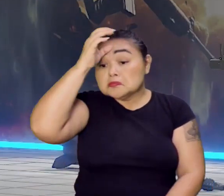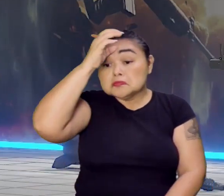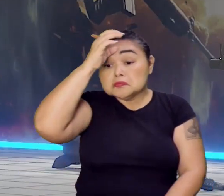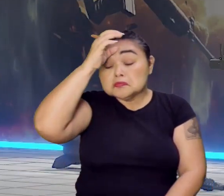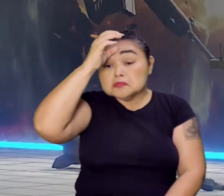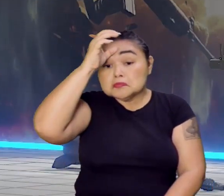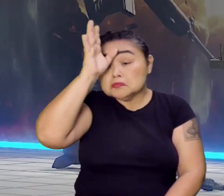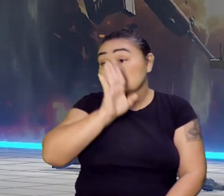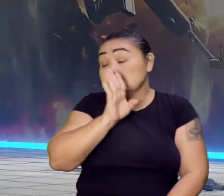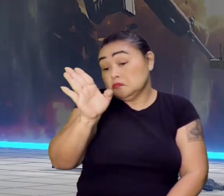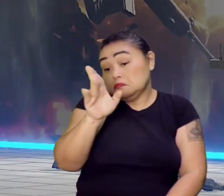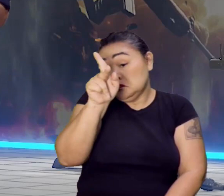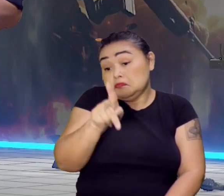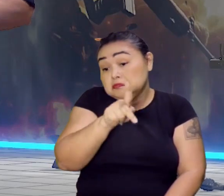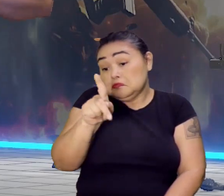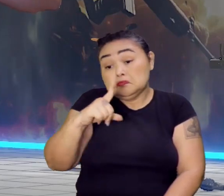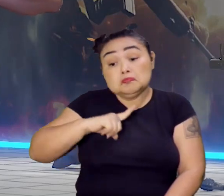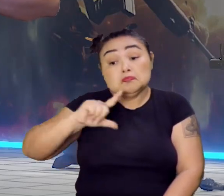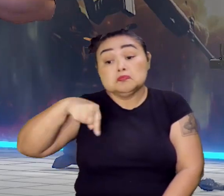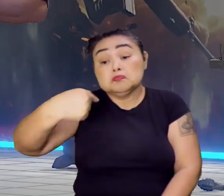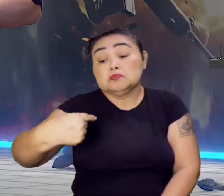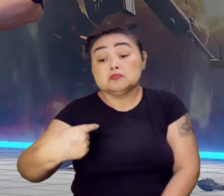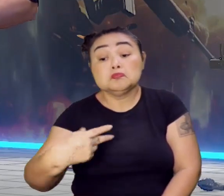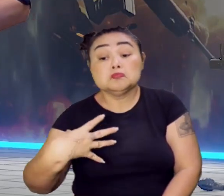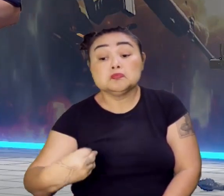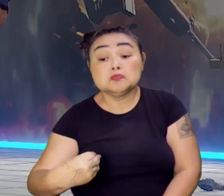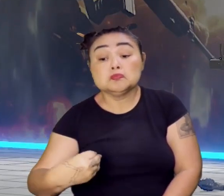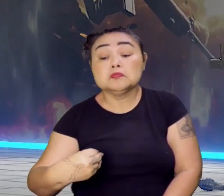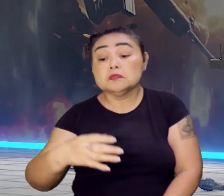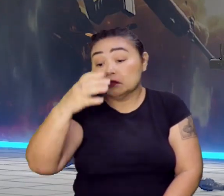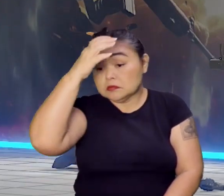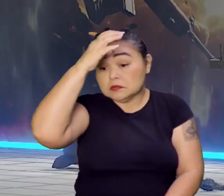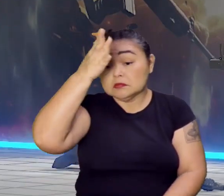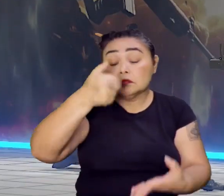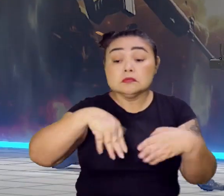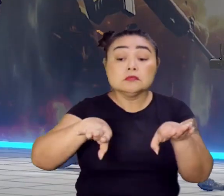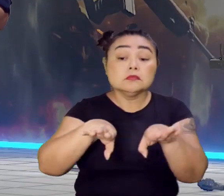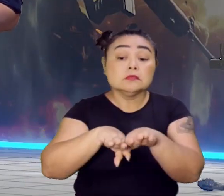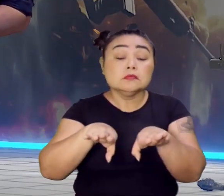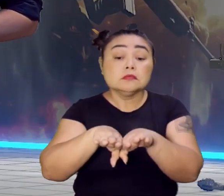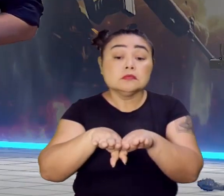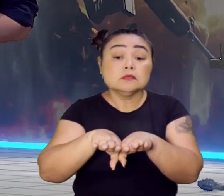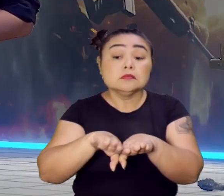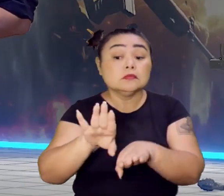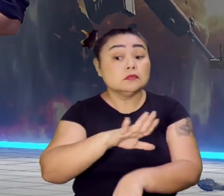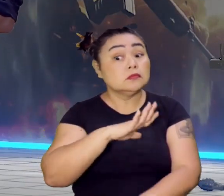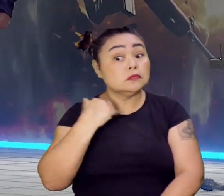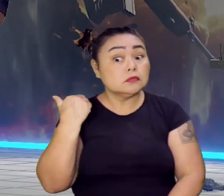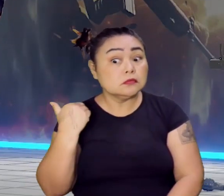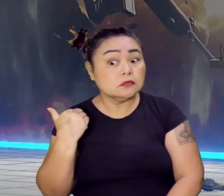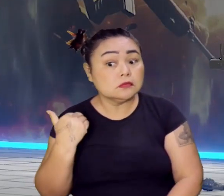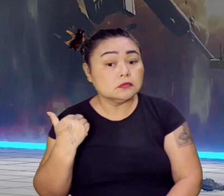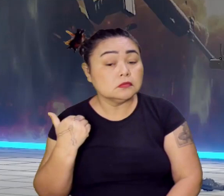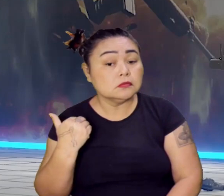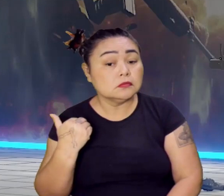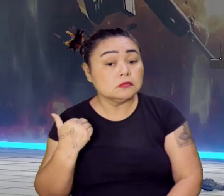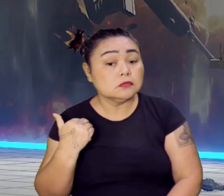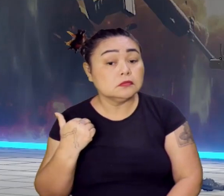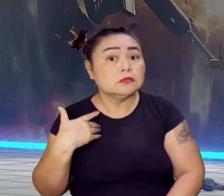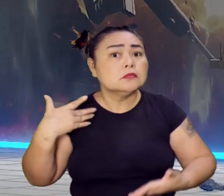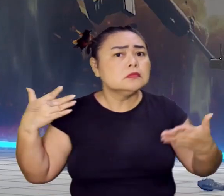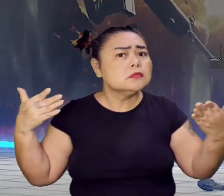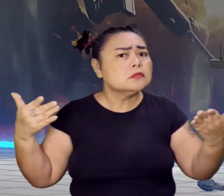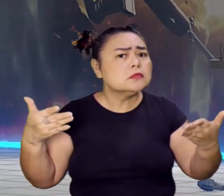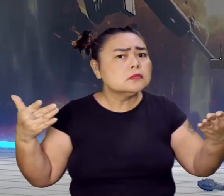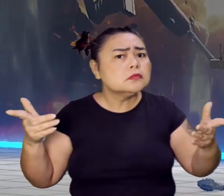ser padre, não tinha deixado o filho. E o tio dele também morre. E agora, quem